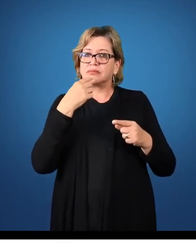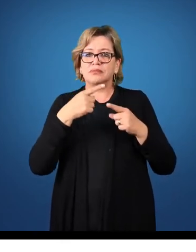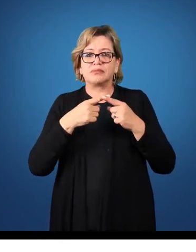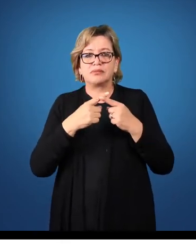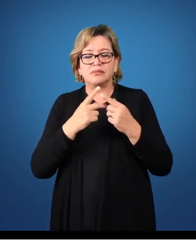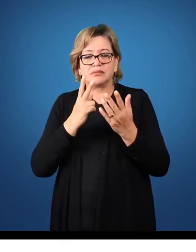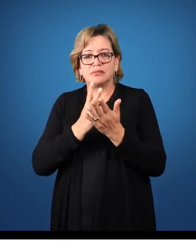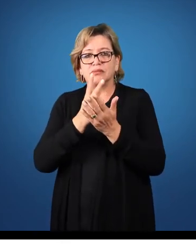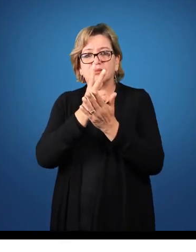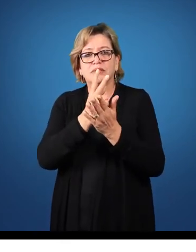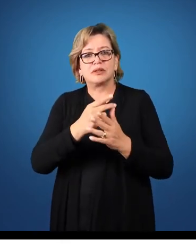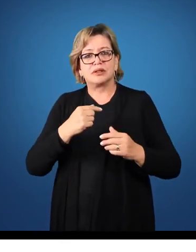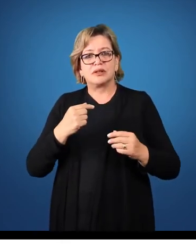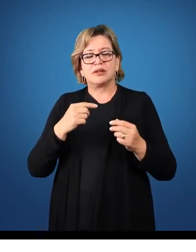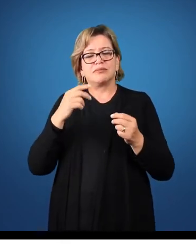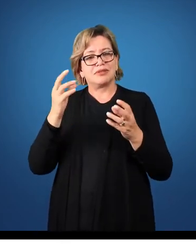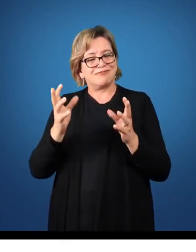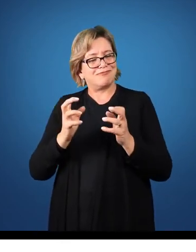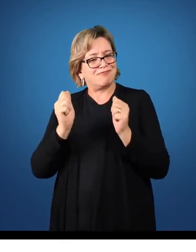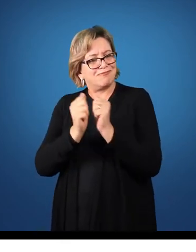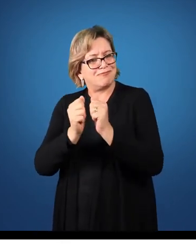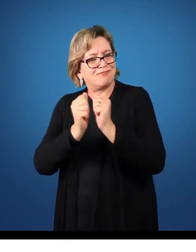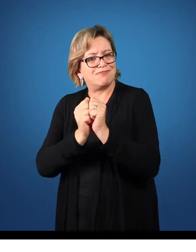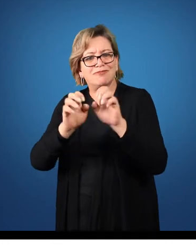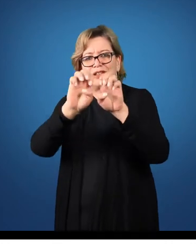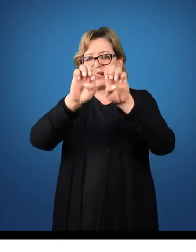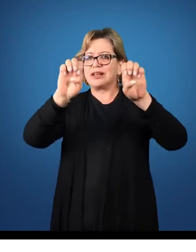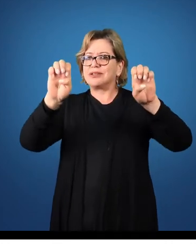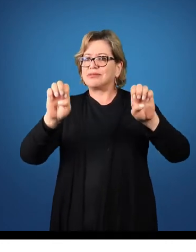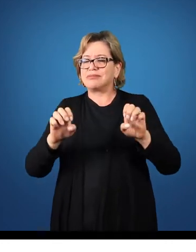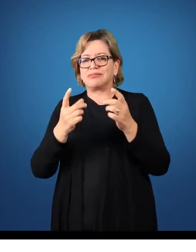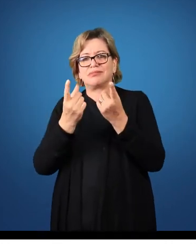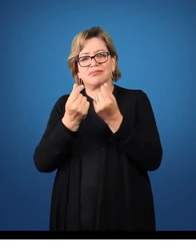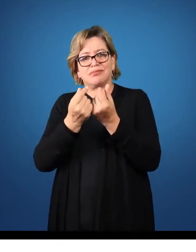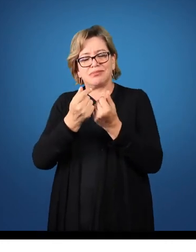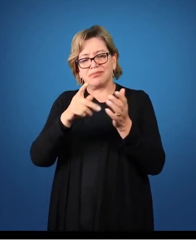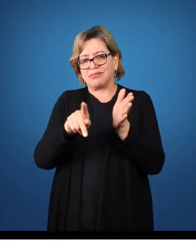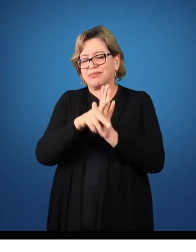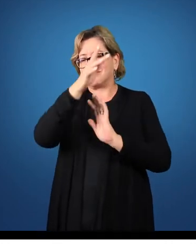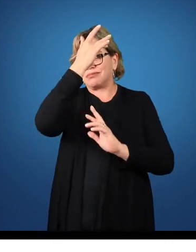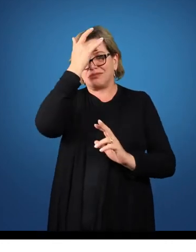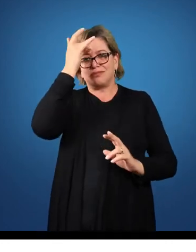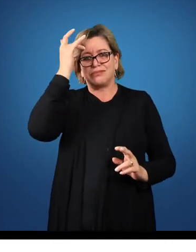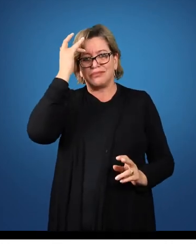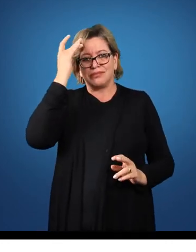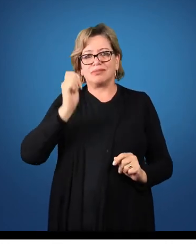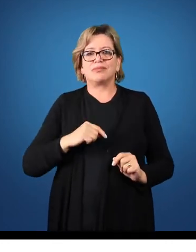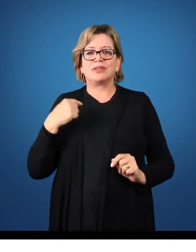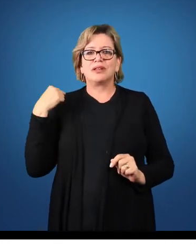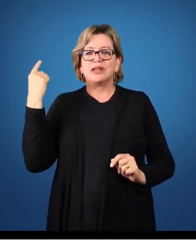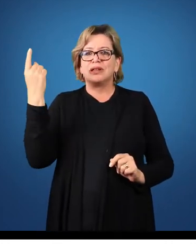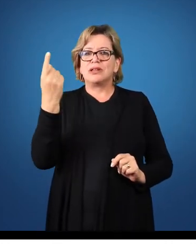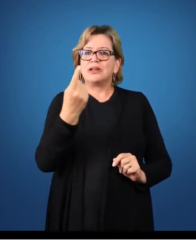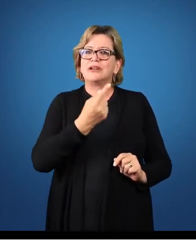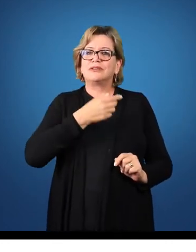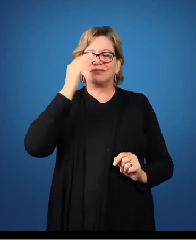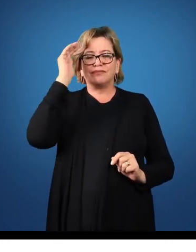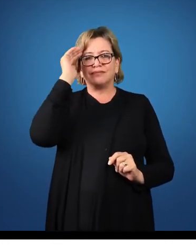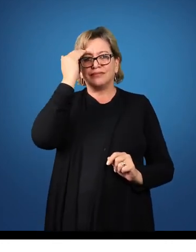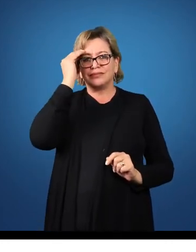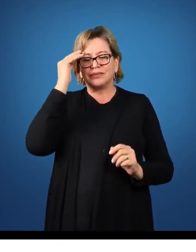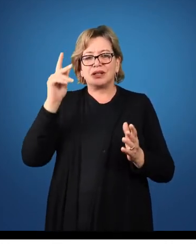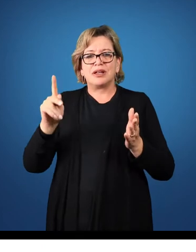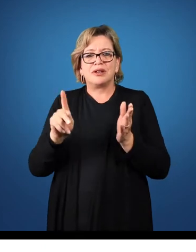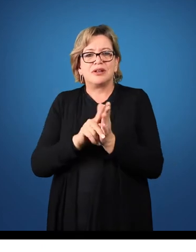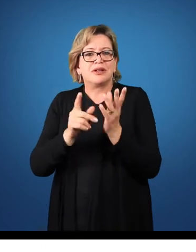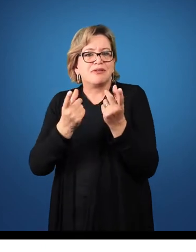faz parte da nossa estrutura financeira como pessoas. Nós entendemos a questão